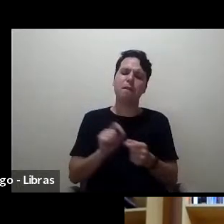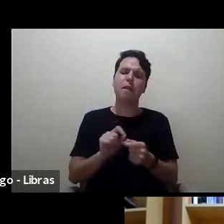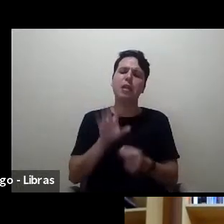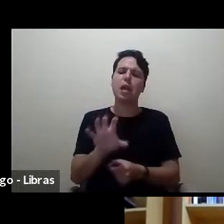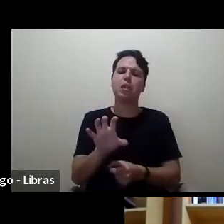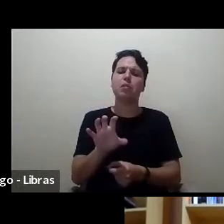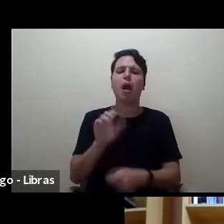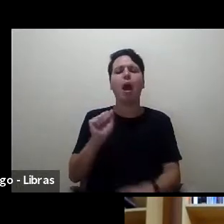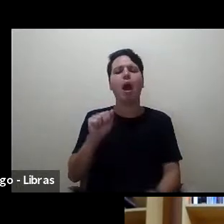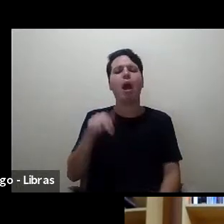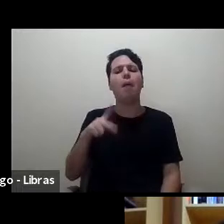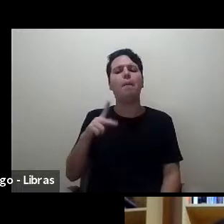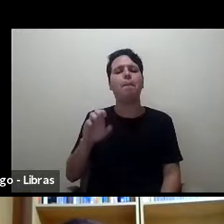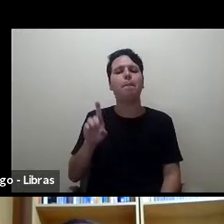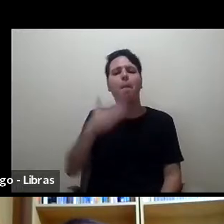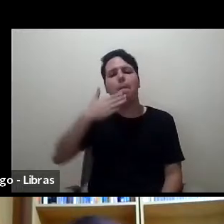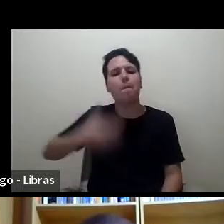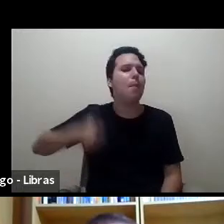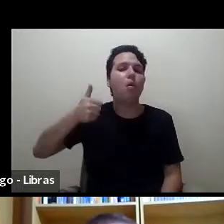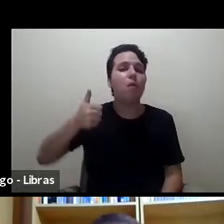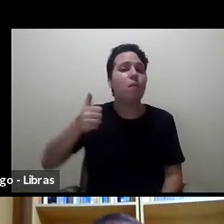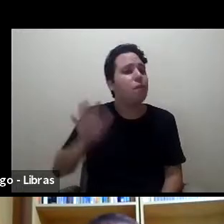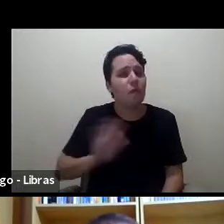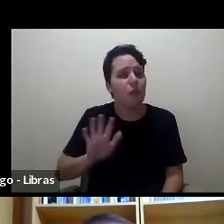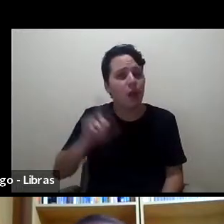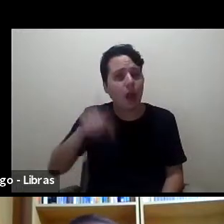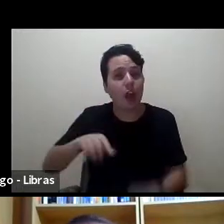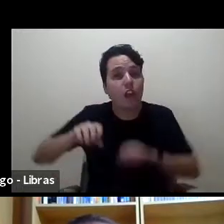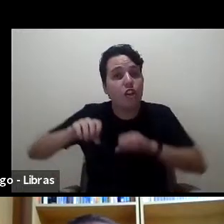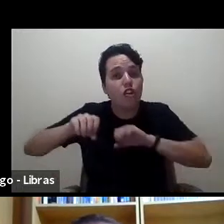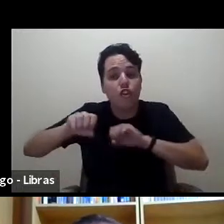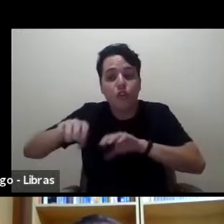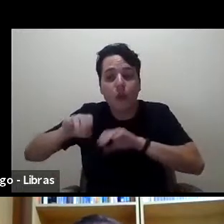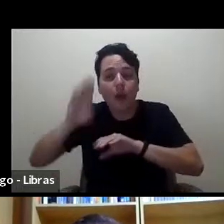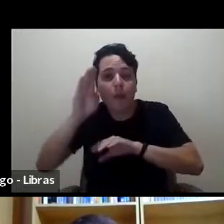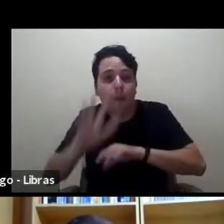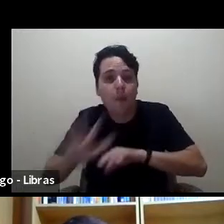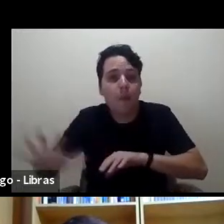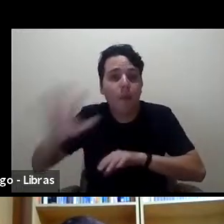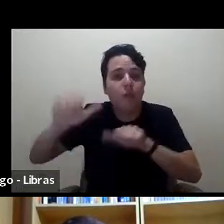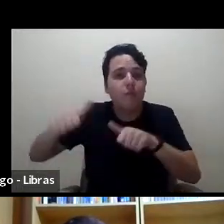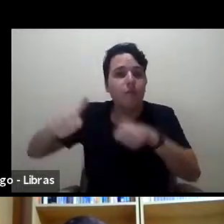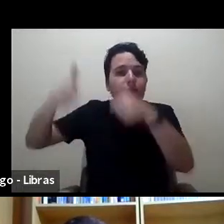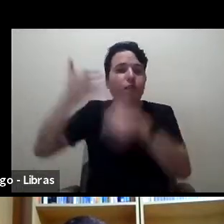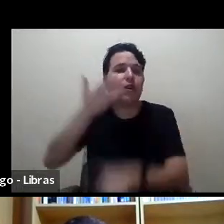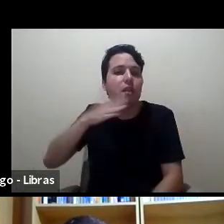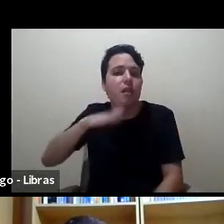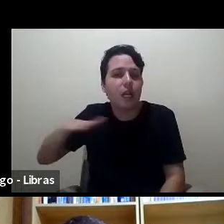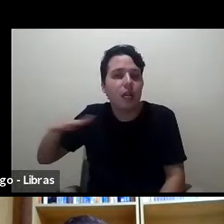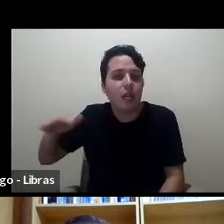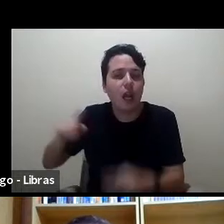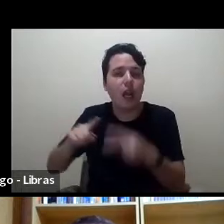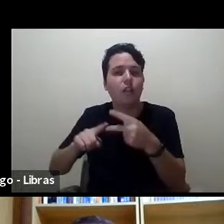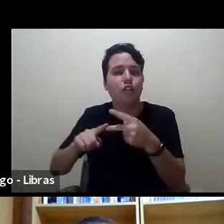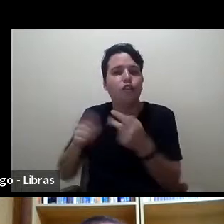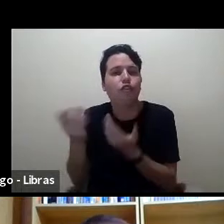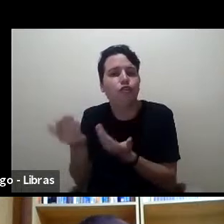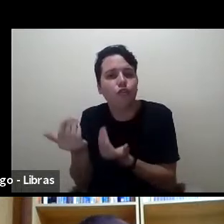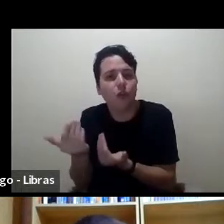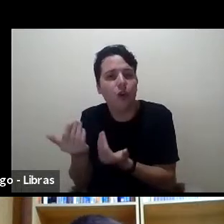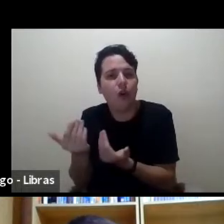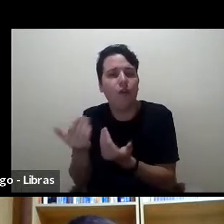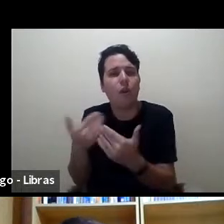este melhor é para que a educação brasileira este melhor para que as crianças os jovens em qualquer lugar